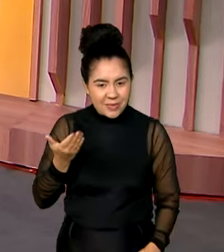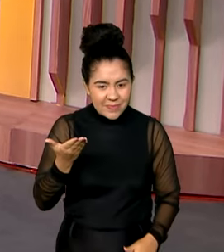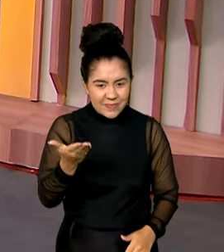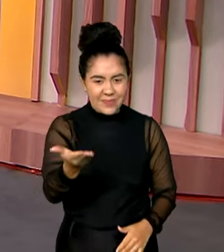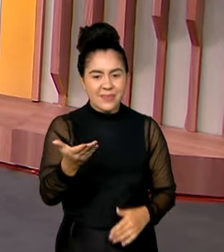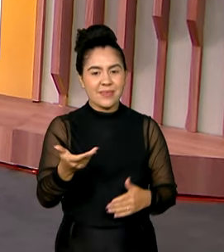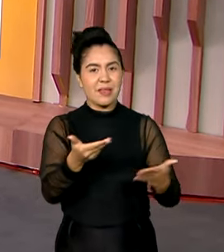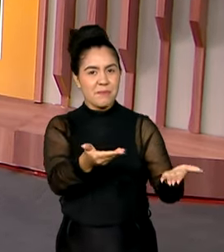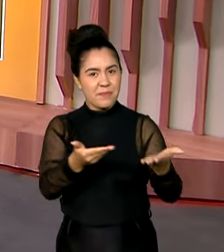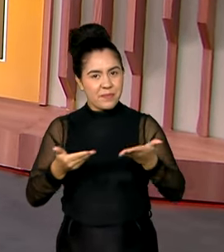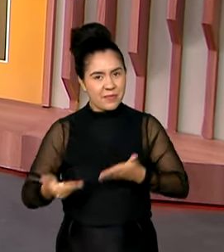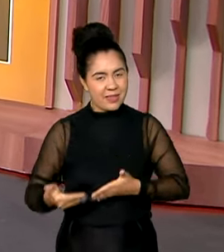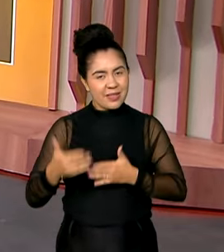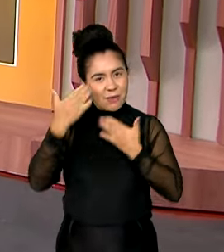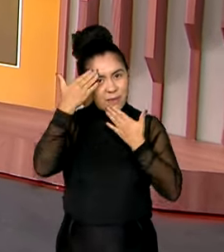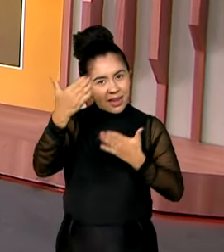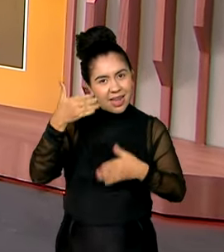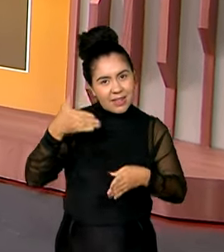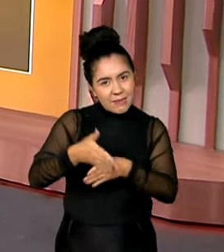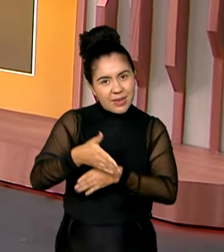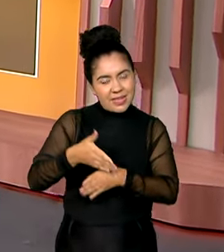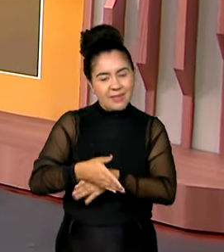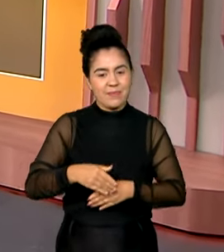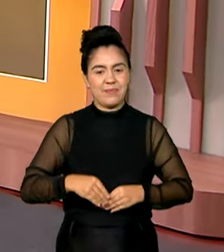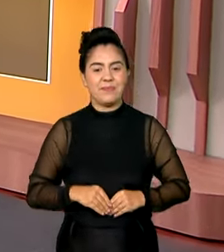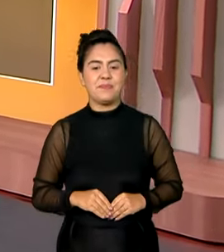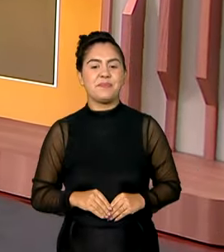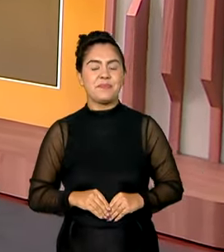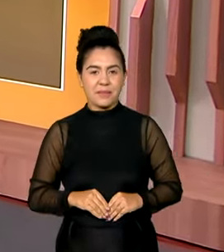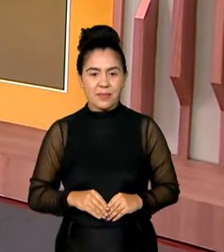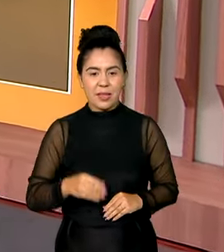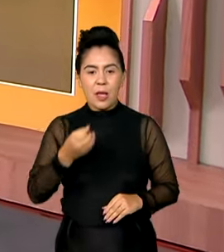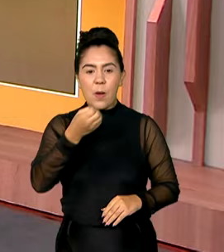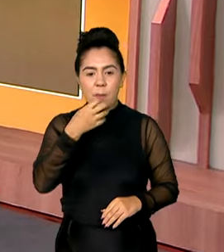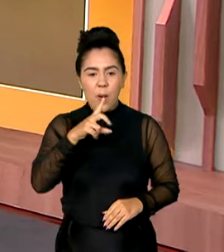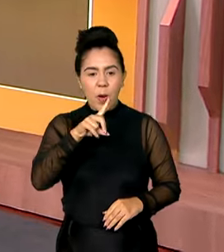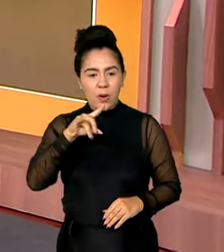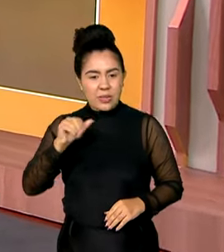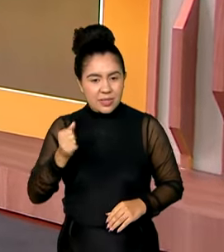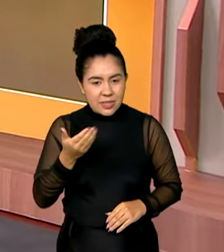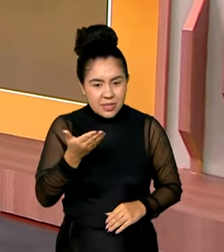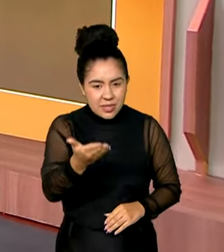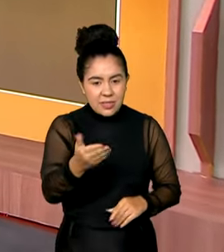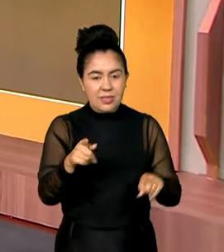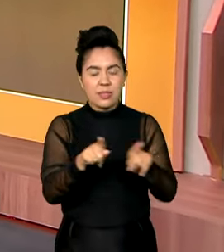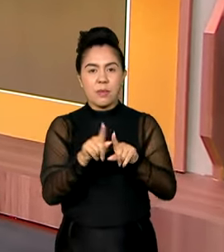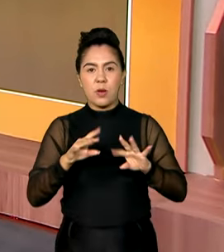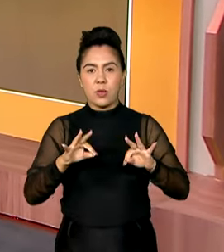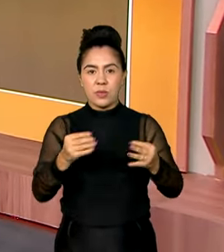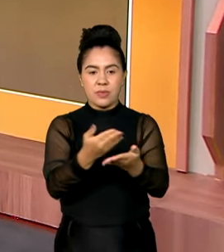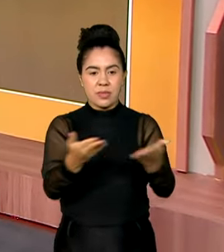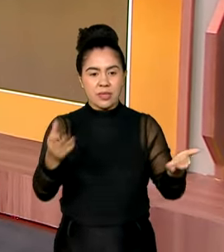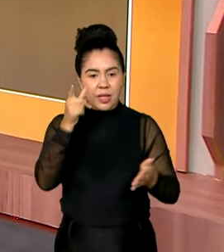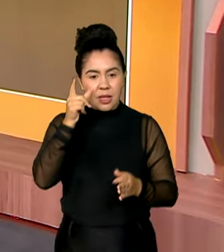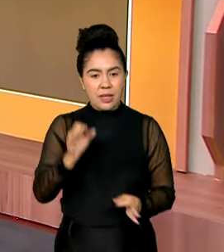Dia. Obrigada pela participação. Bom dia, Fernanda. Bom dia, amigos espectadores. Bom dia.